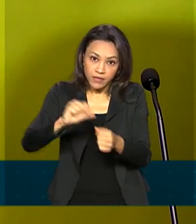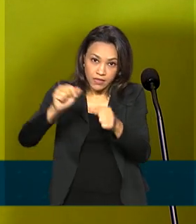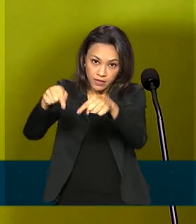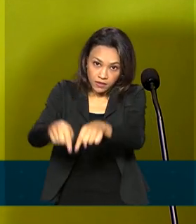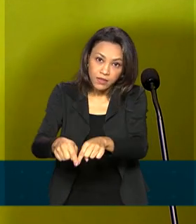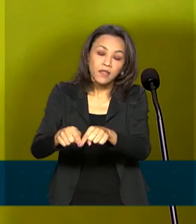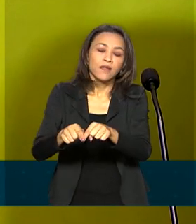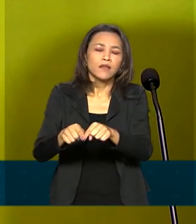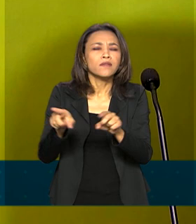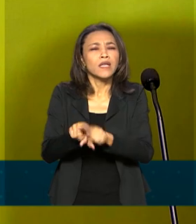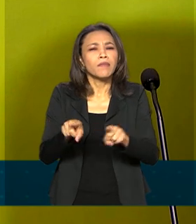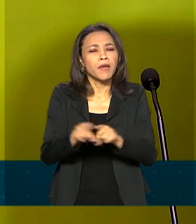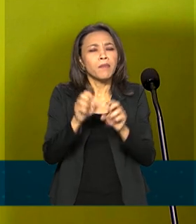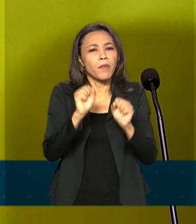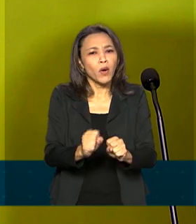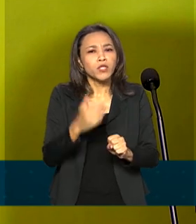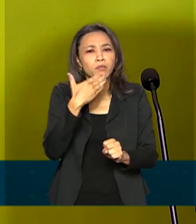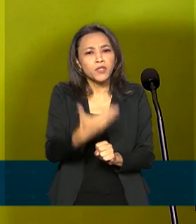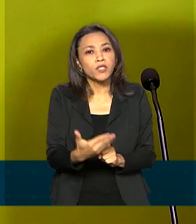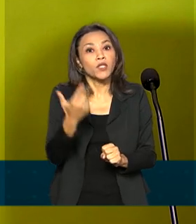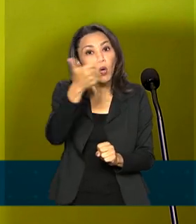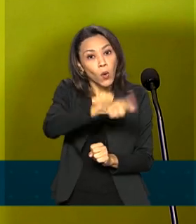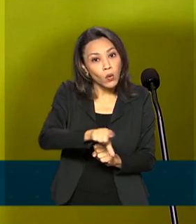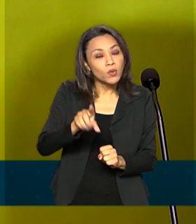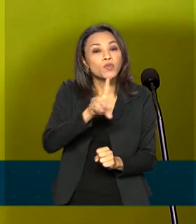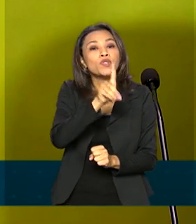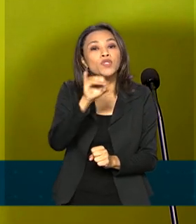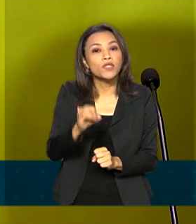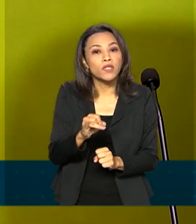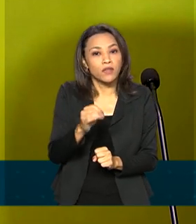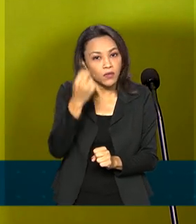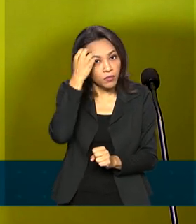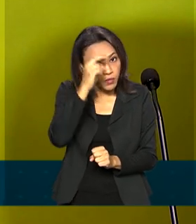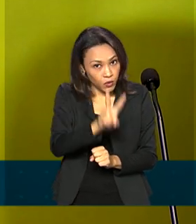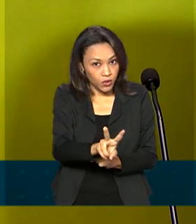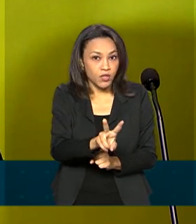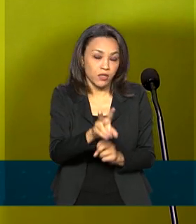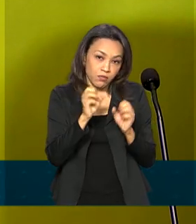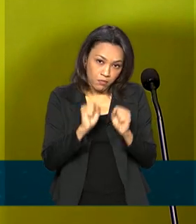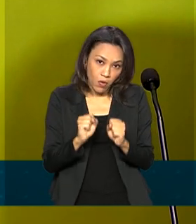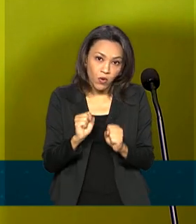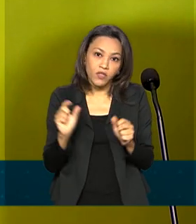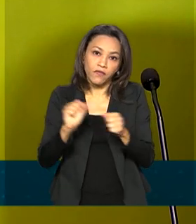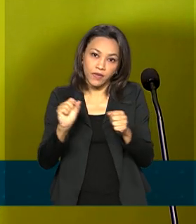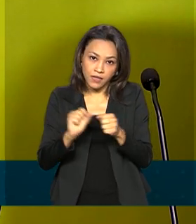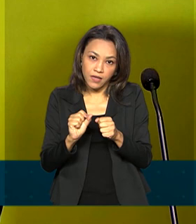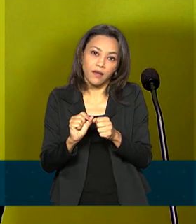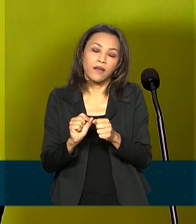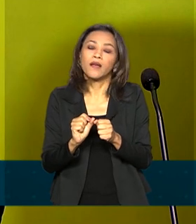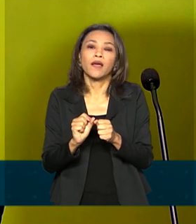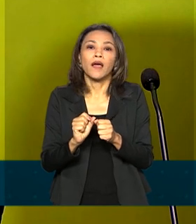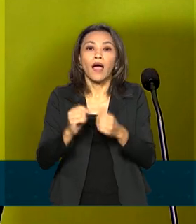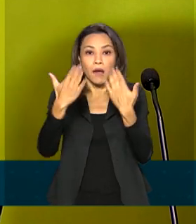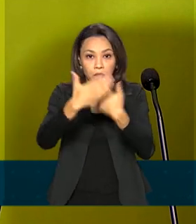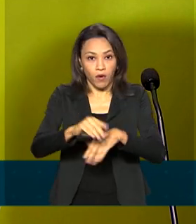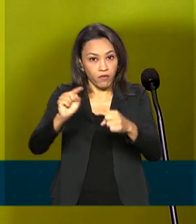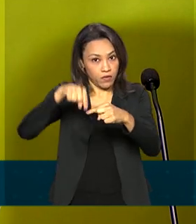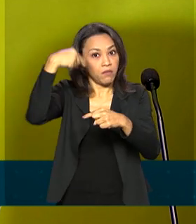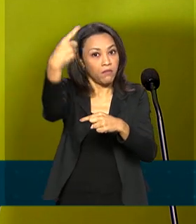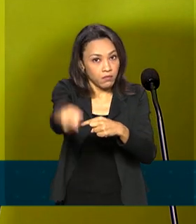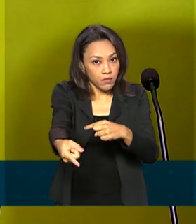também pode pedir a replicação dos dois dias de prova. Então, ele pode fazer a prova semana que vem